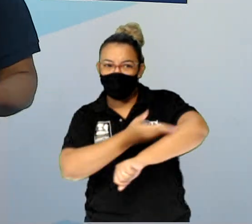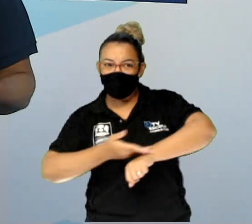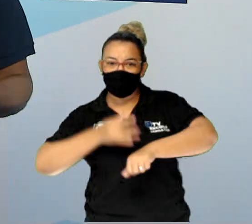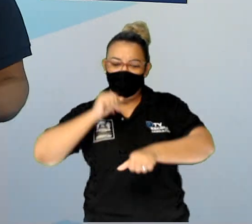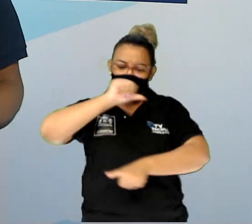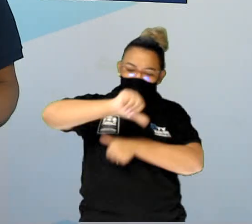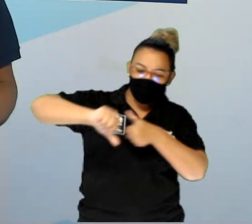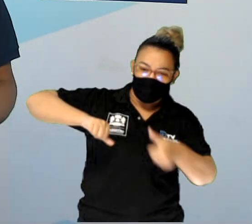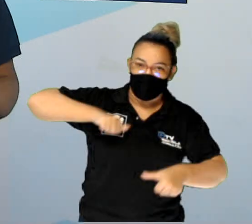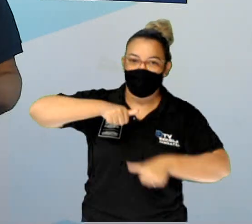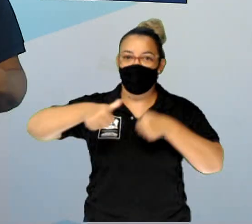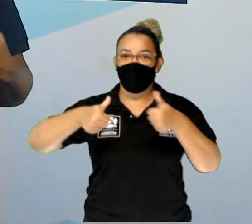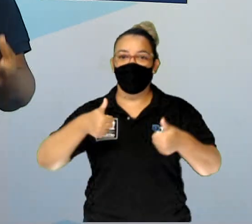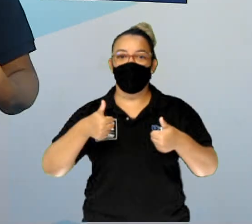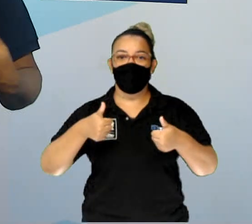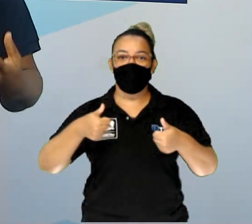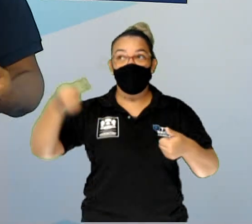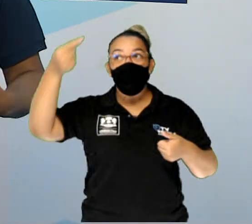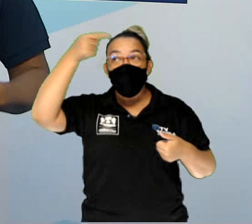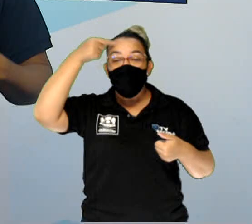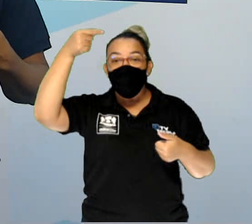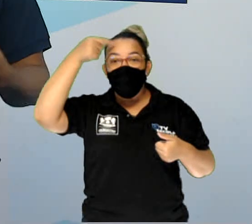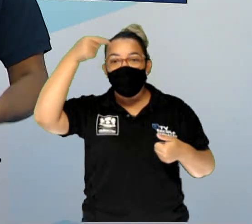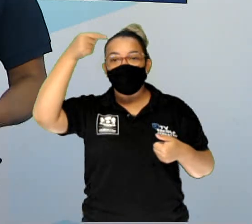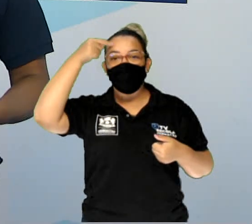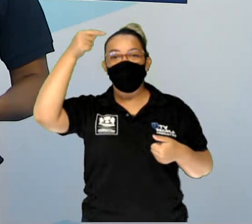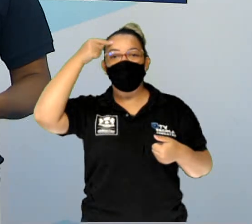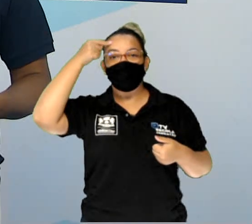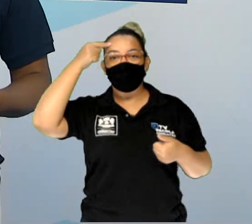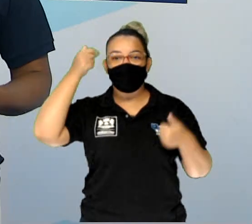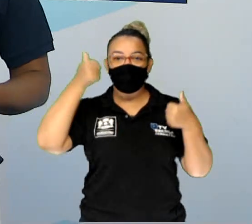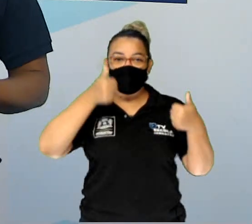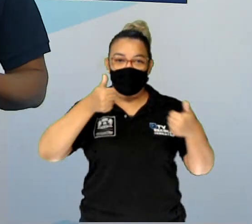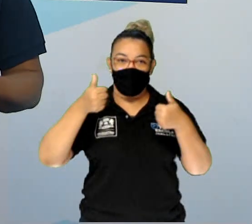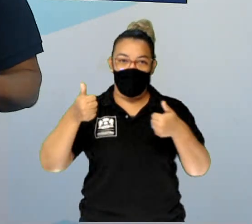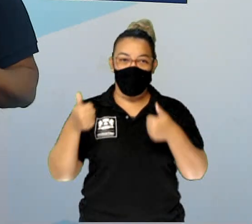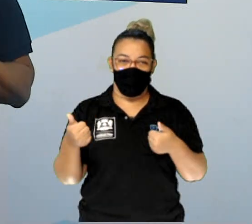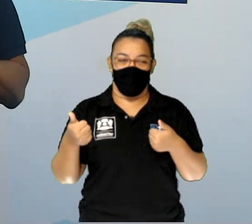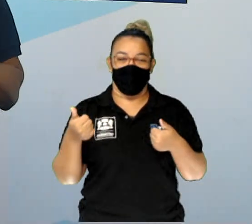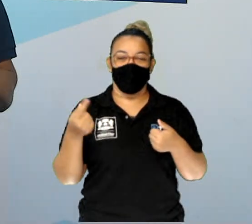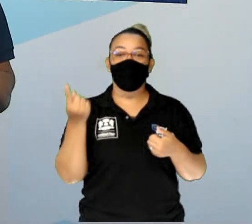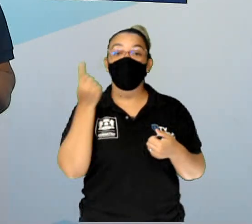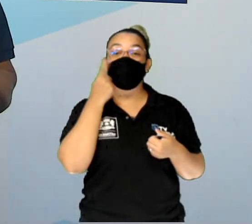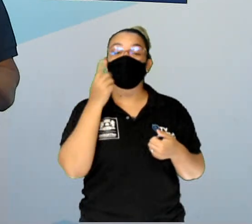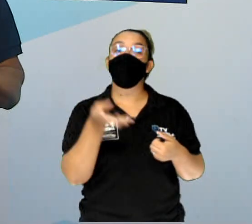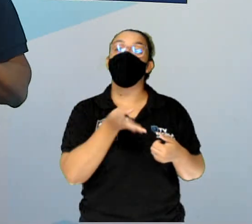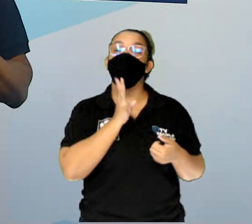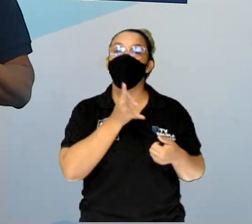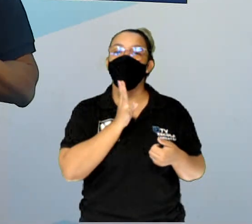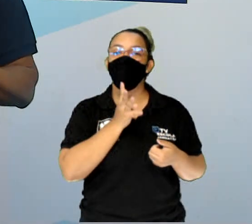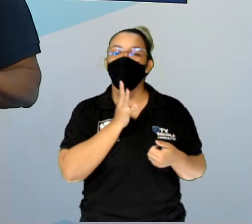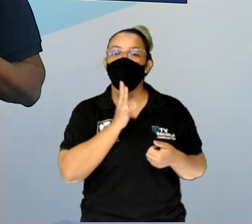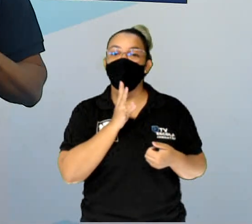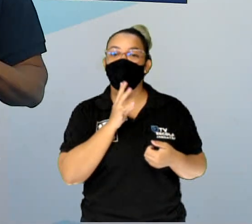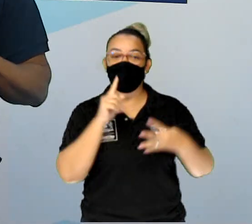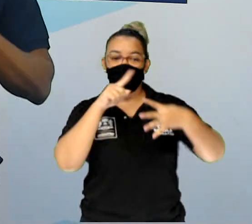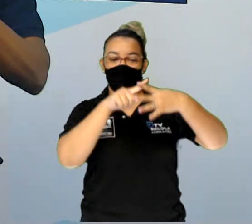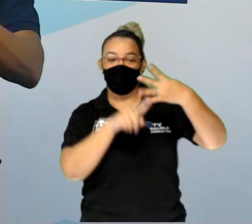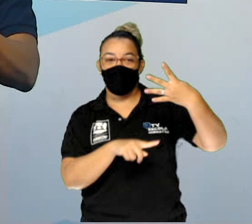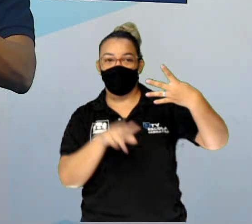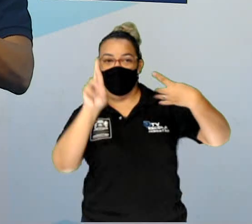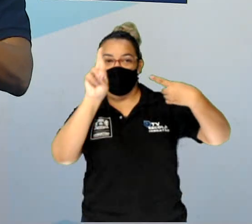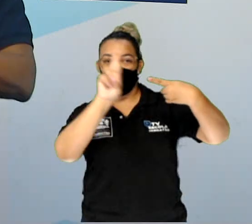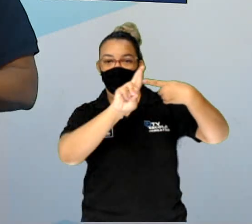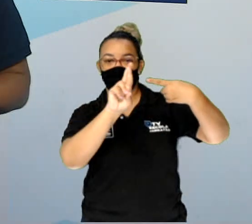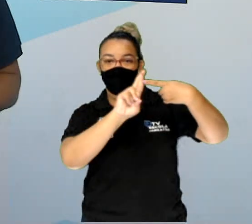diante do consumo e pense de uma forma consciente. Nós vamos conhecer mais esses 4Rs.